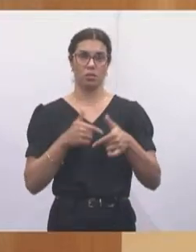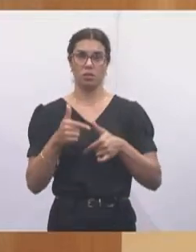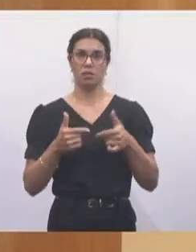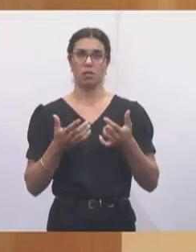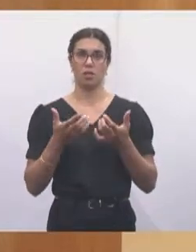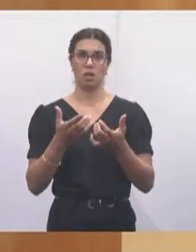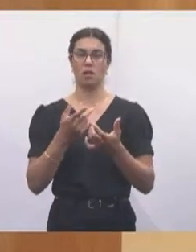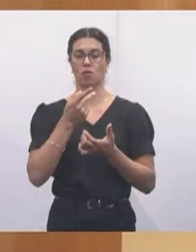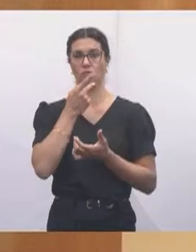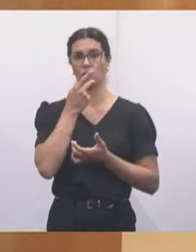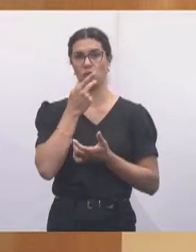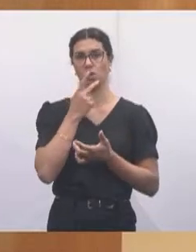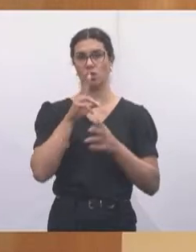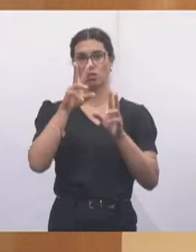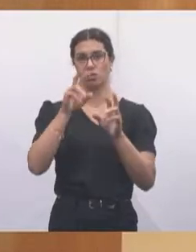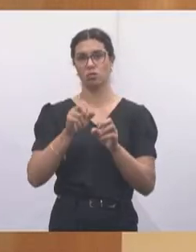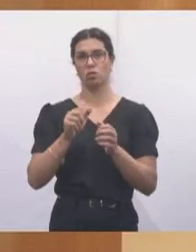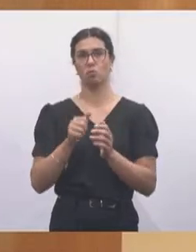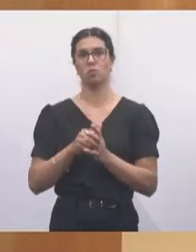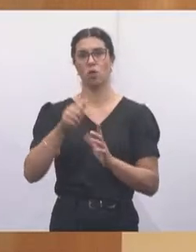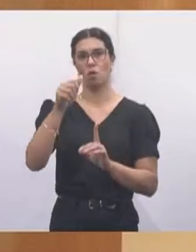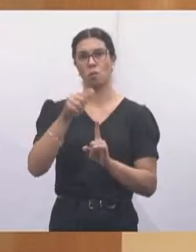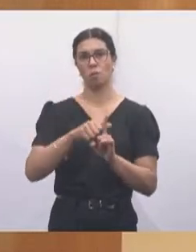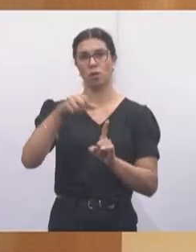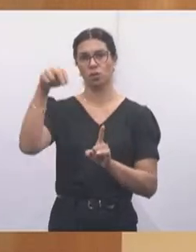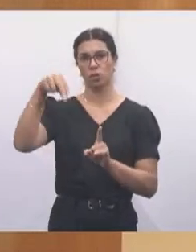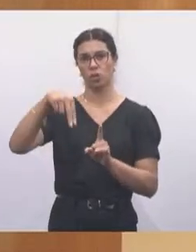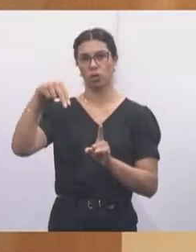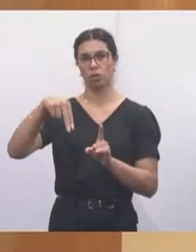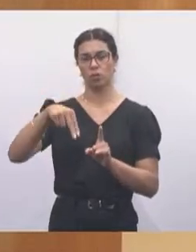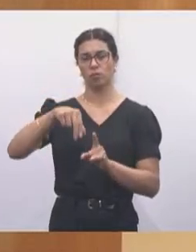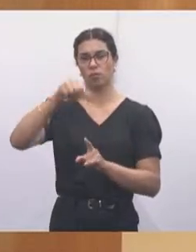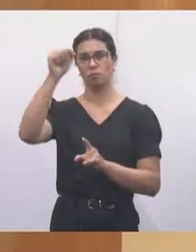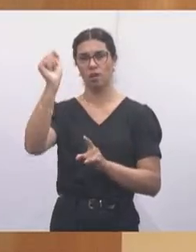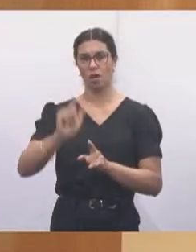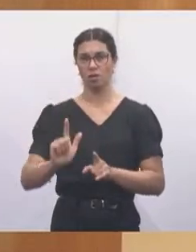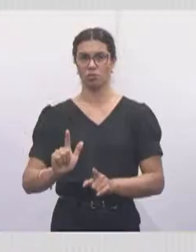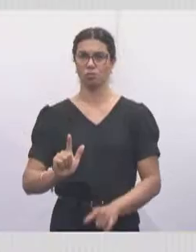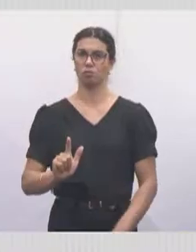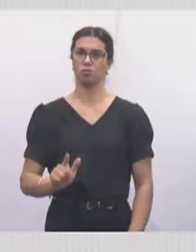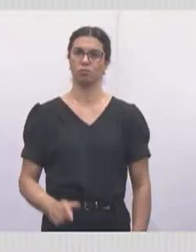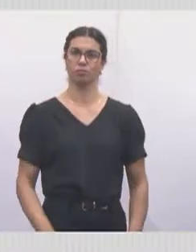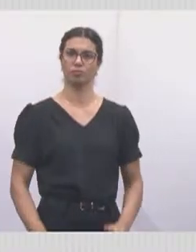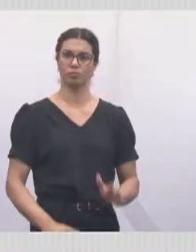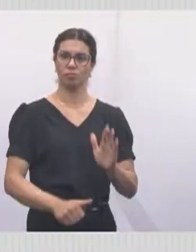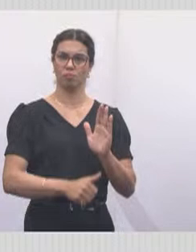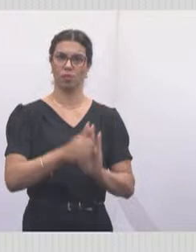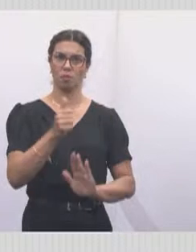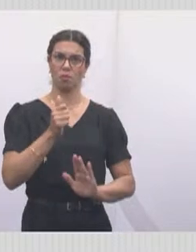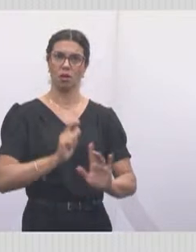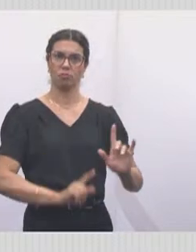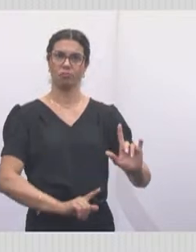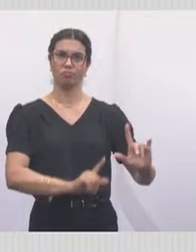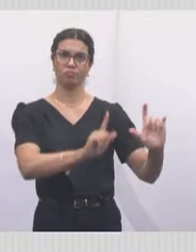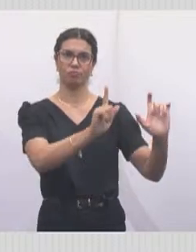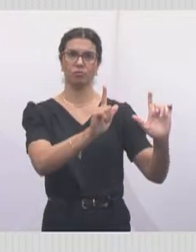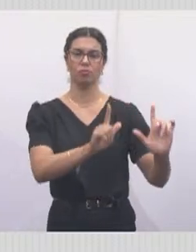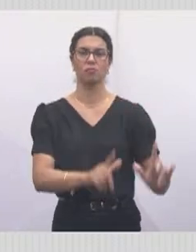o novembro azul, aparece aí o primeiro slide,